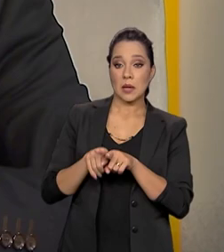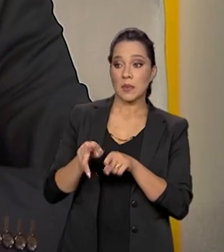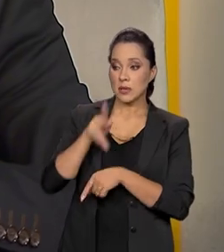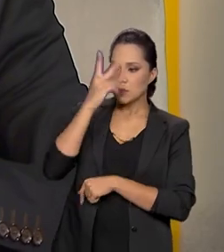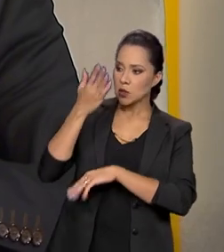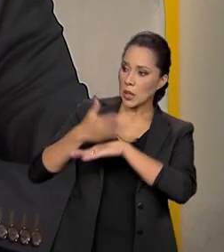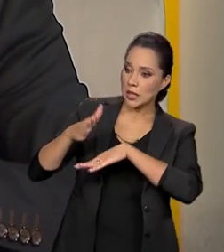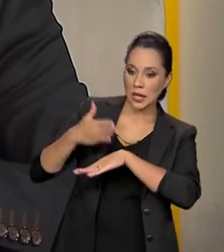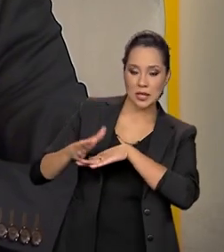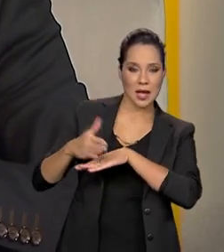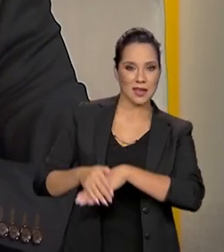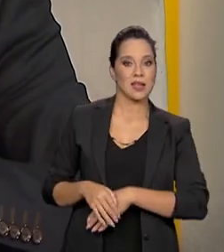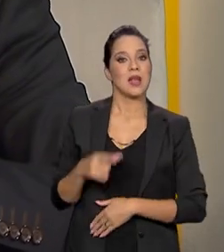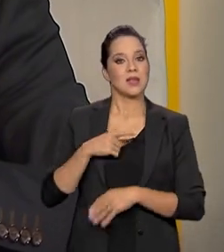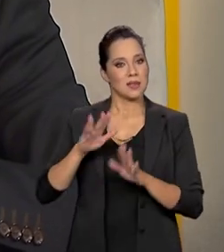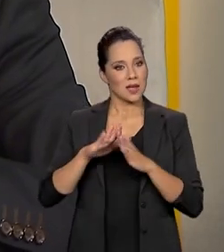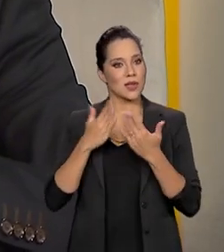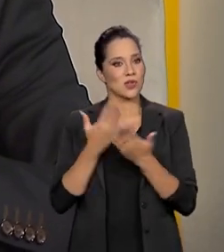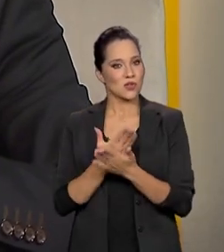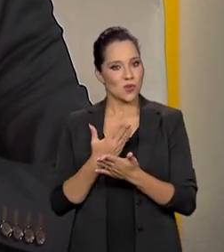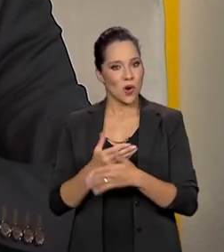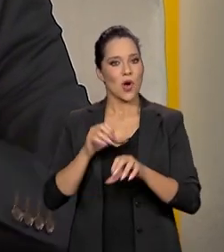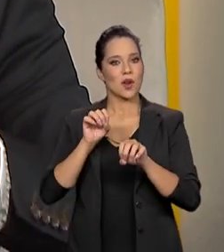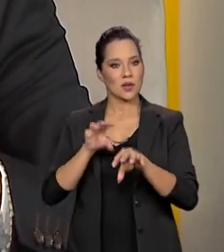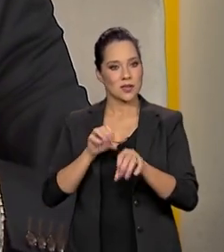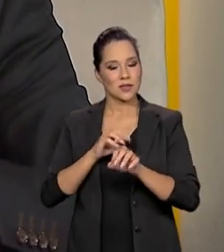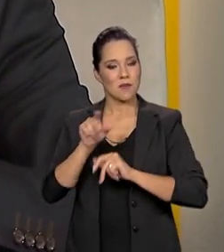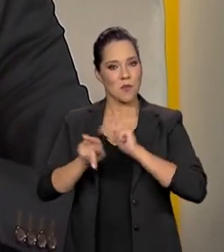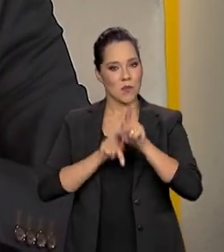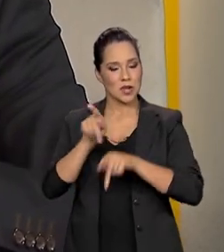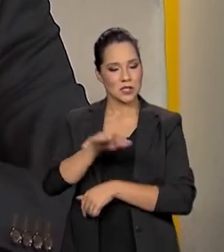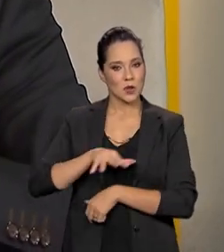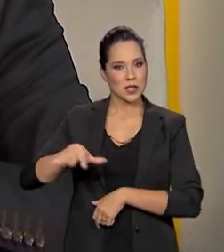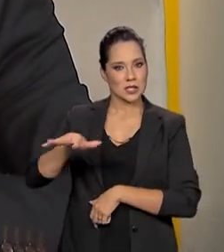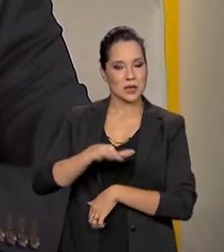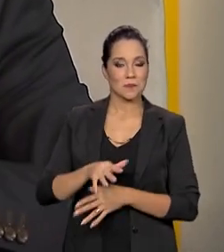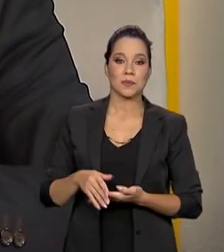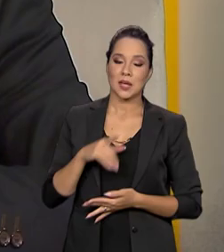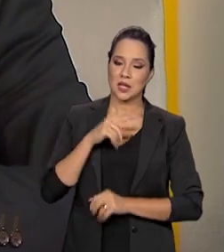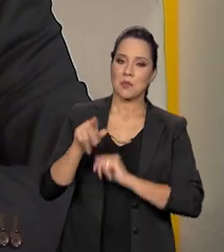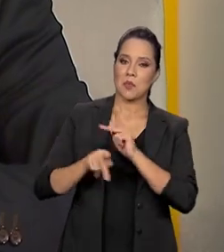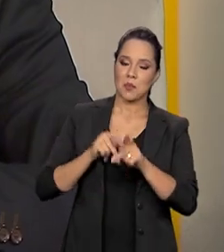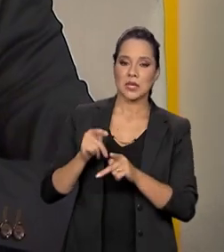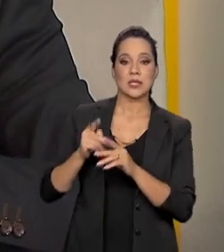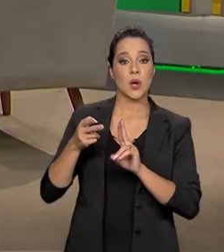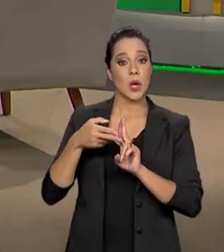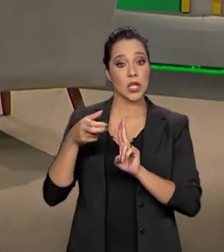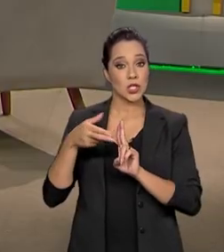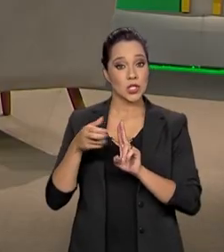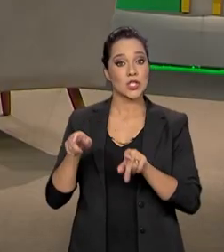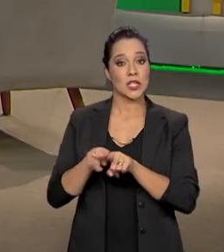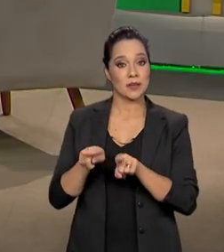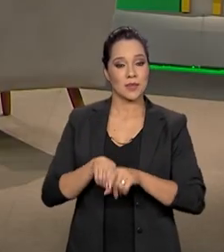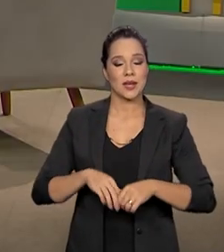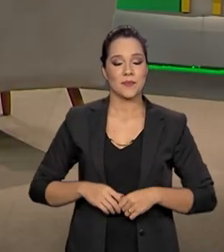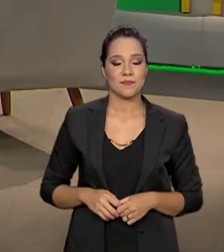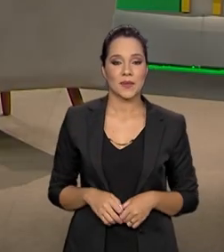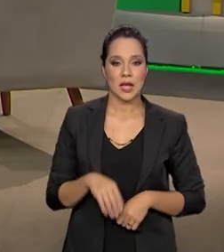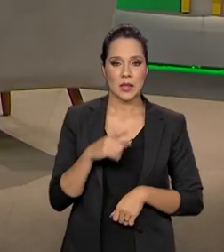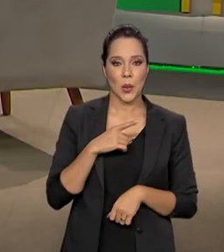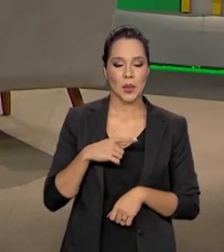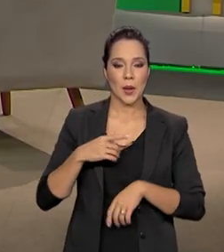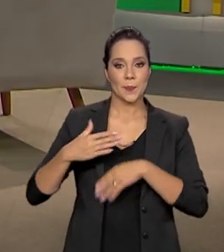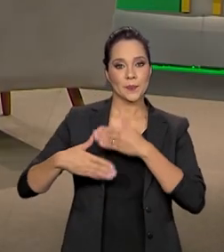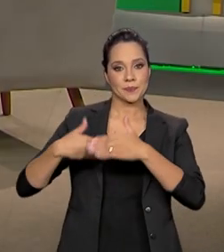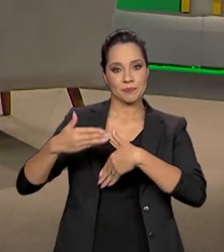pessoal. Nós temos escolas de formação dessa população local que incluem populações indígenas. Então, nós temos aí uma